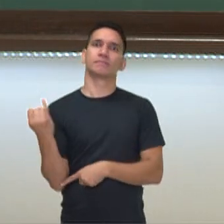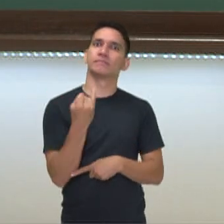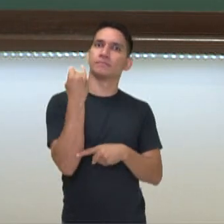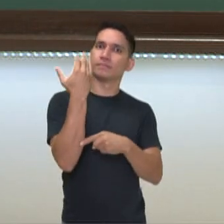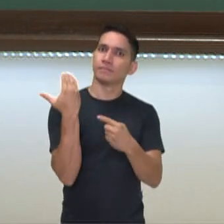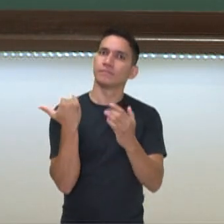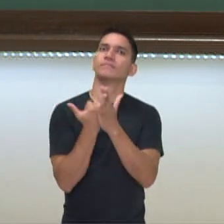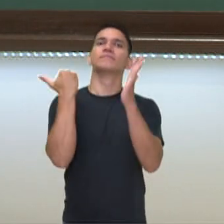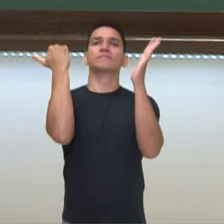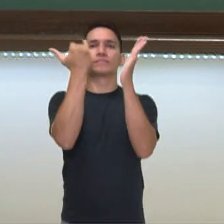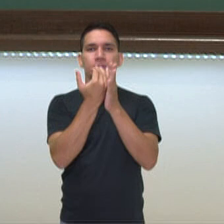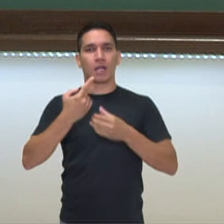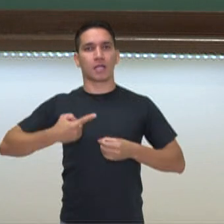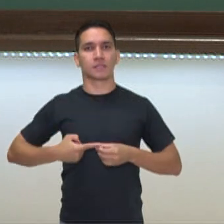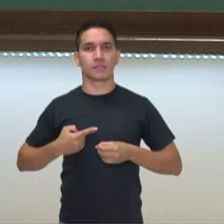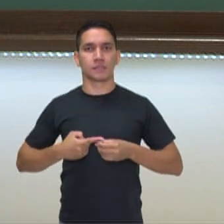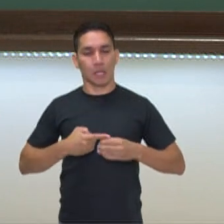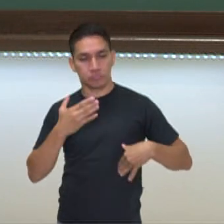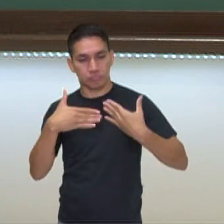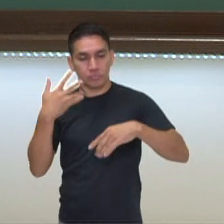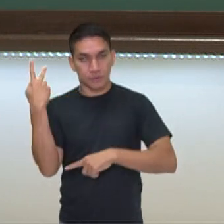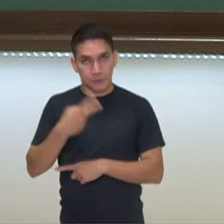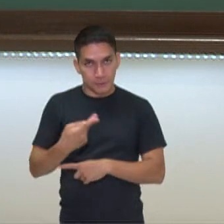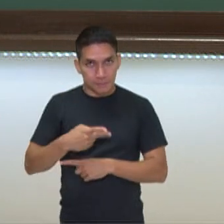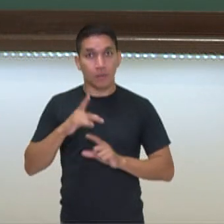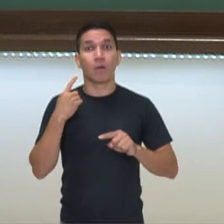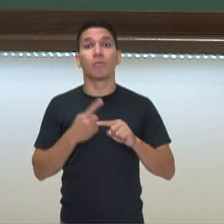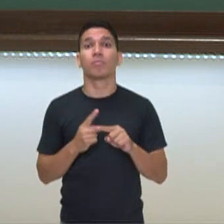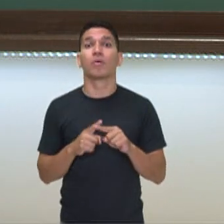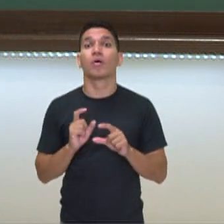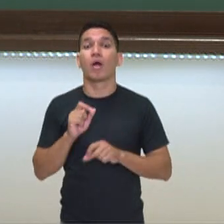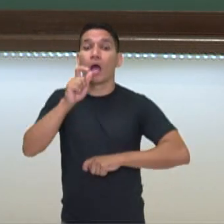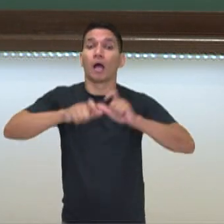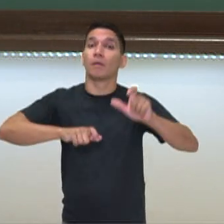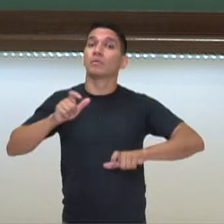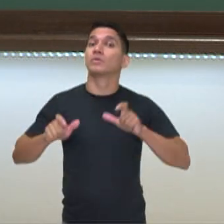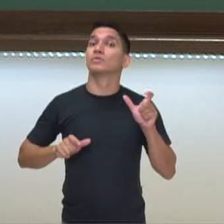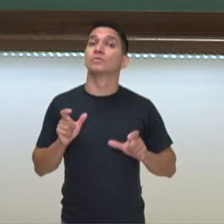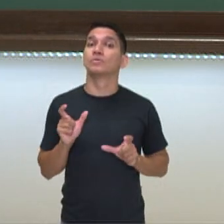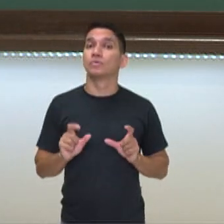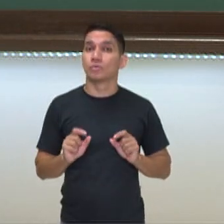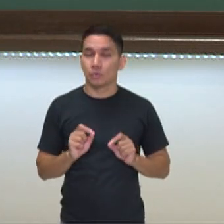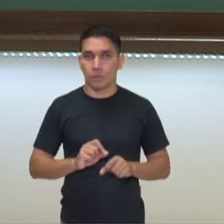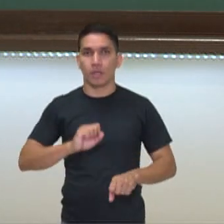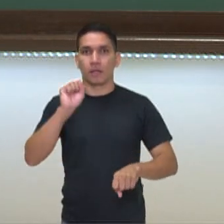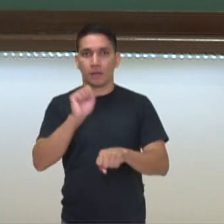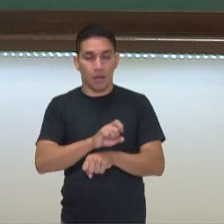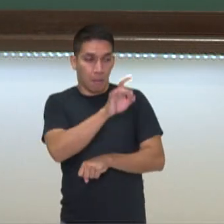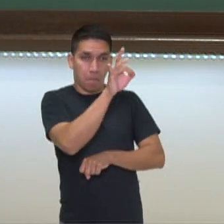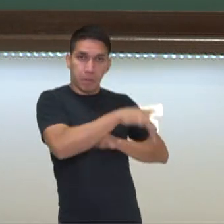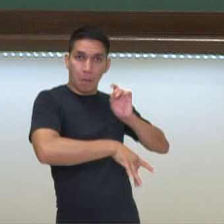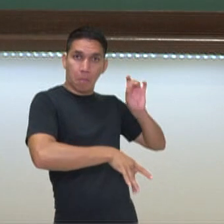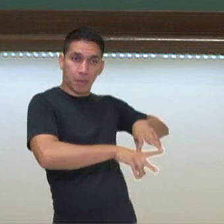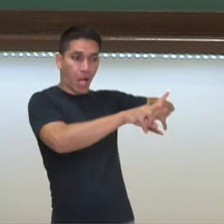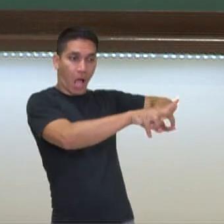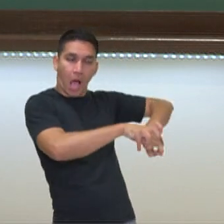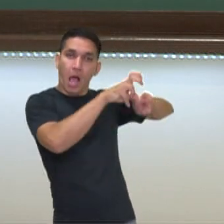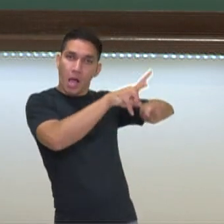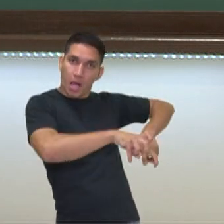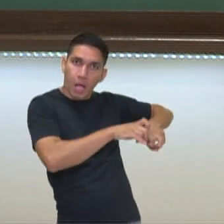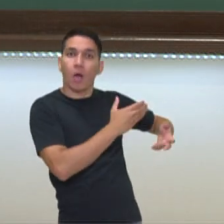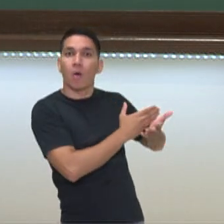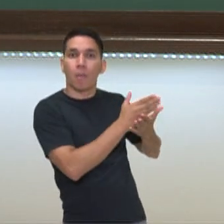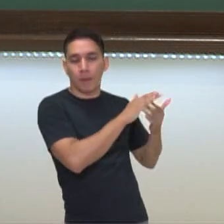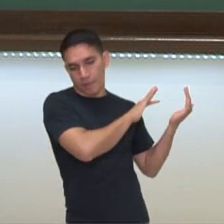surgimento das cidades e no desenvolvimento delas, pois as pessoas deixam as áreas rurais e passam a se